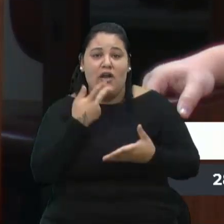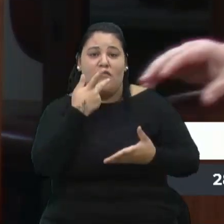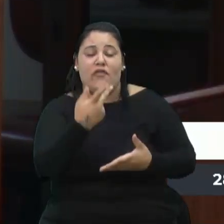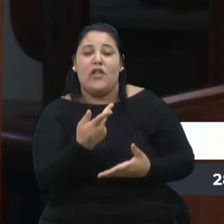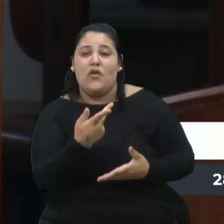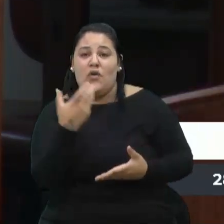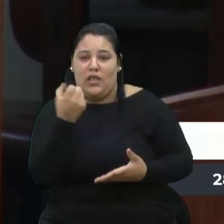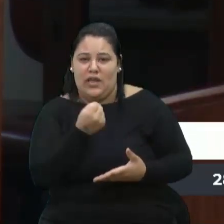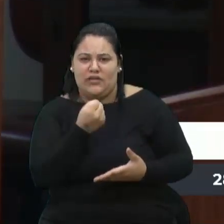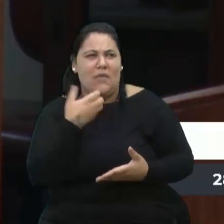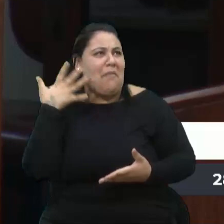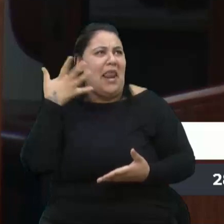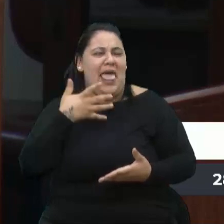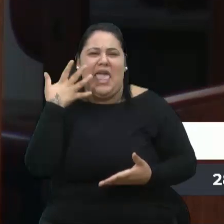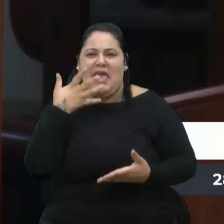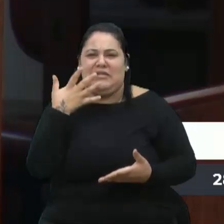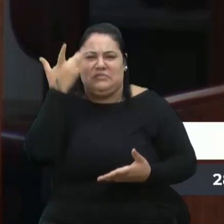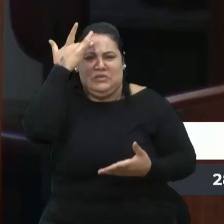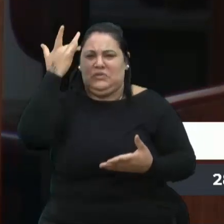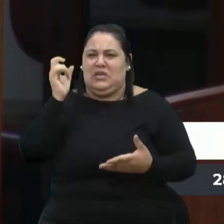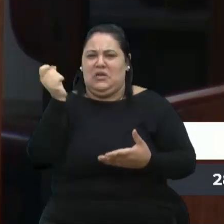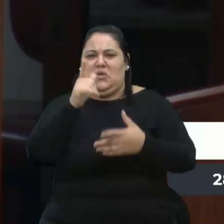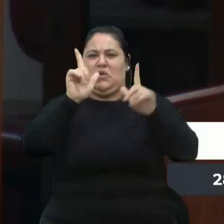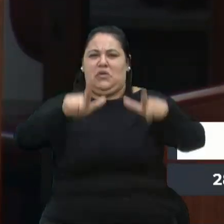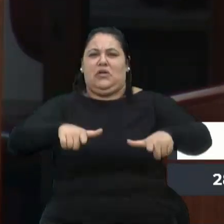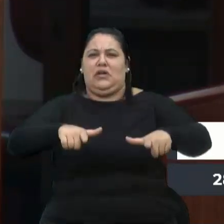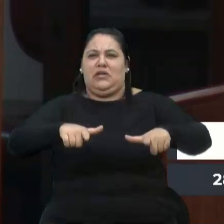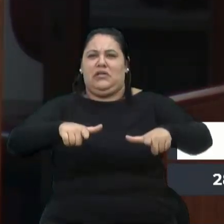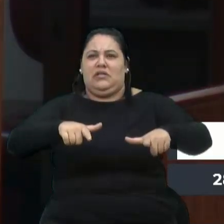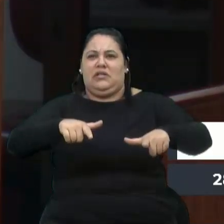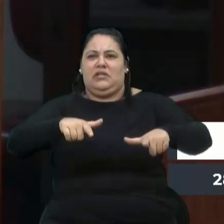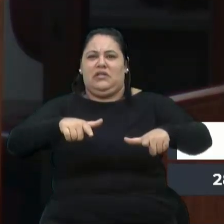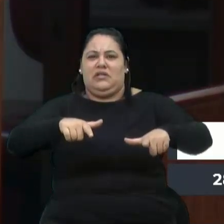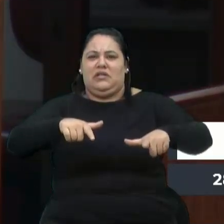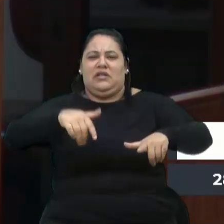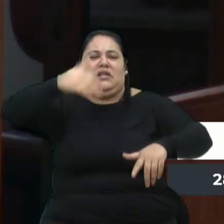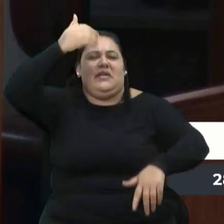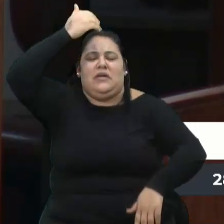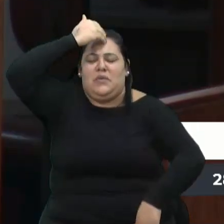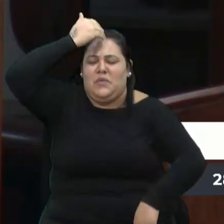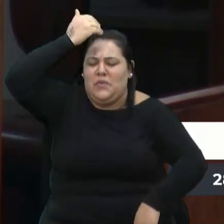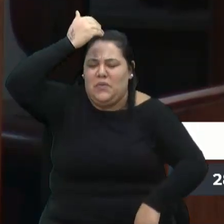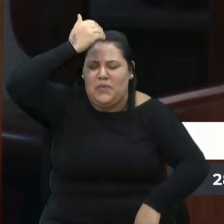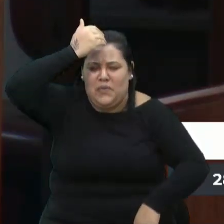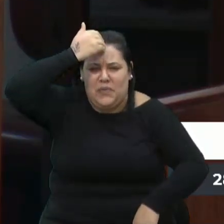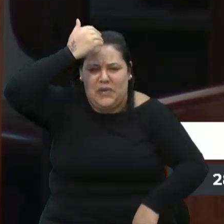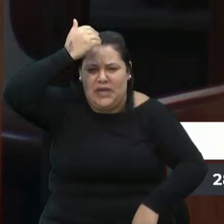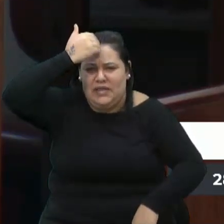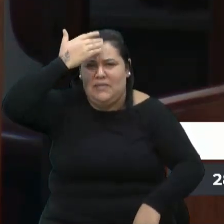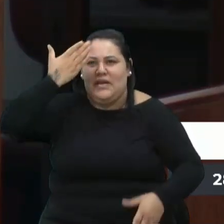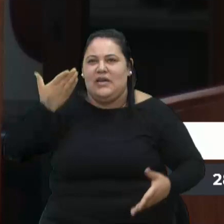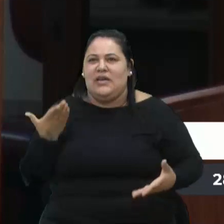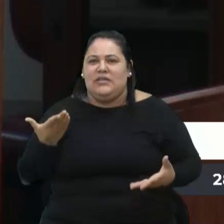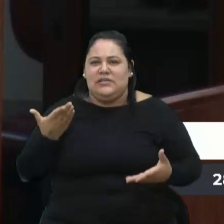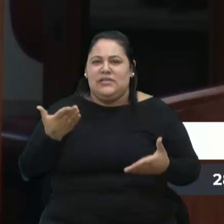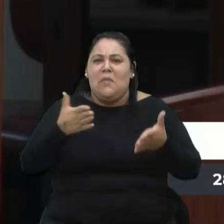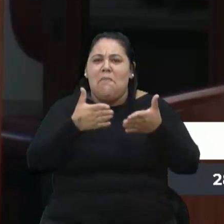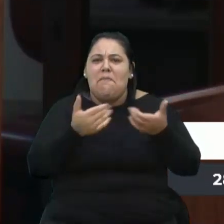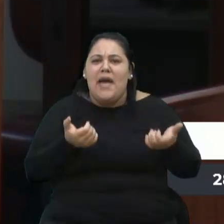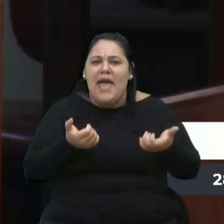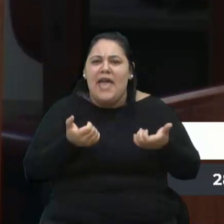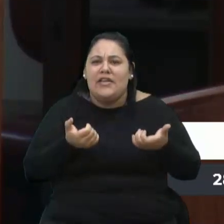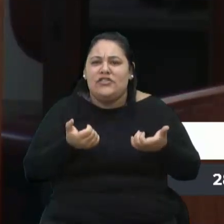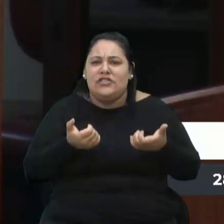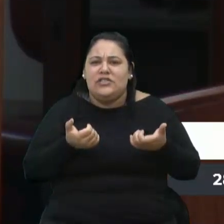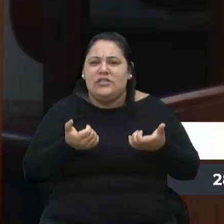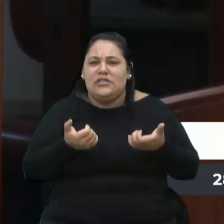numa palestra, não sei onde que ele estava, que ele está de saco cheio, ele está de saco cheio, então renuncia, o senhor gosta